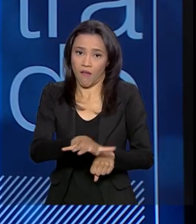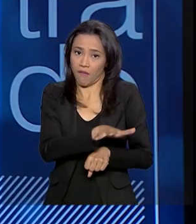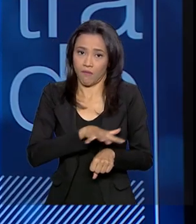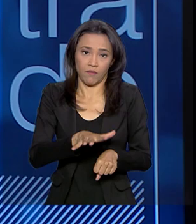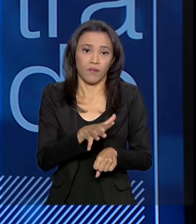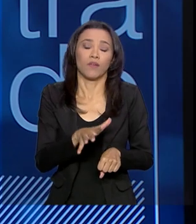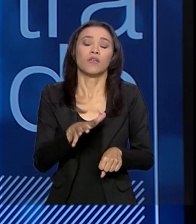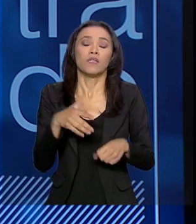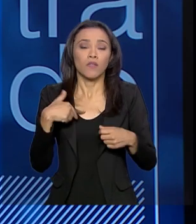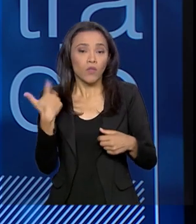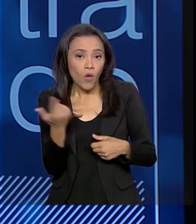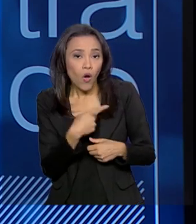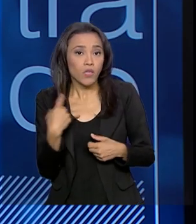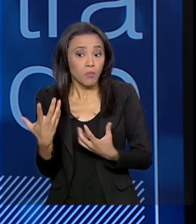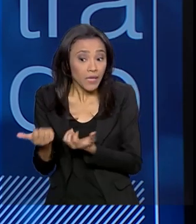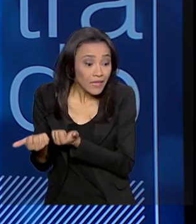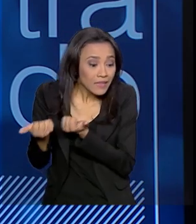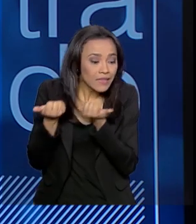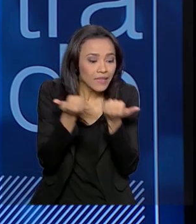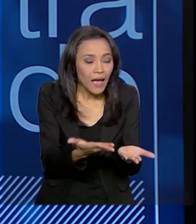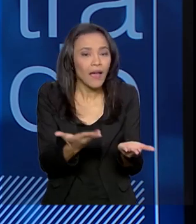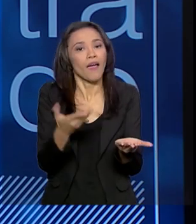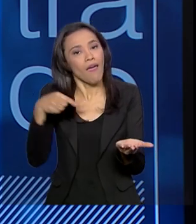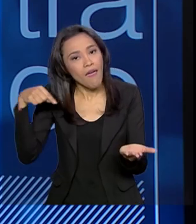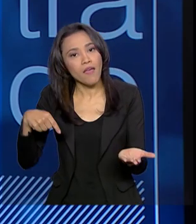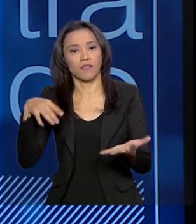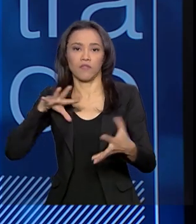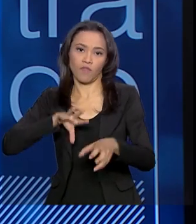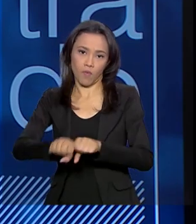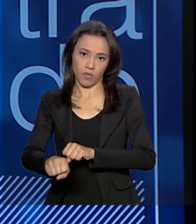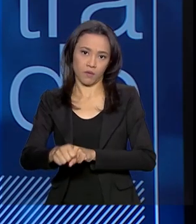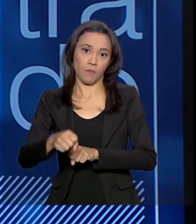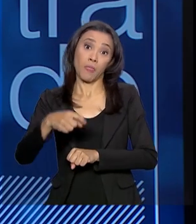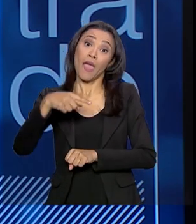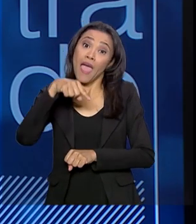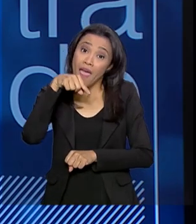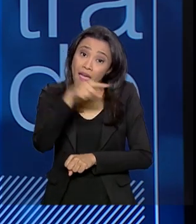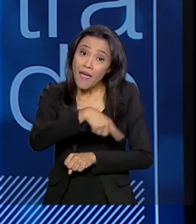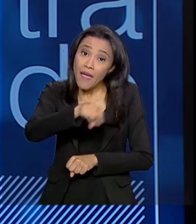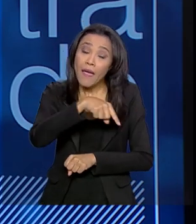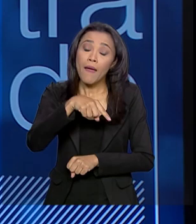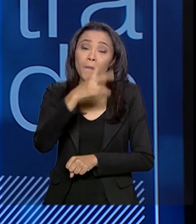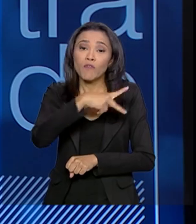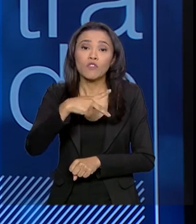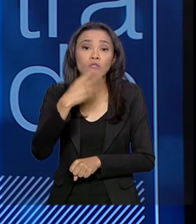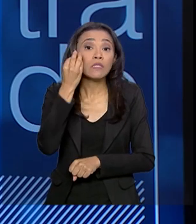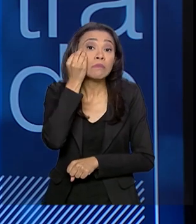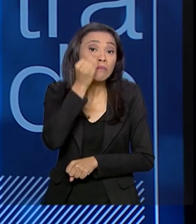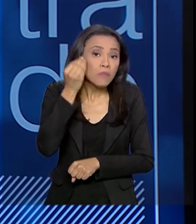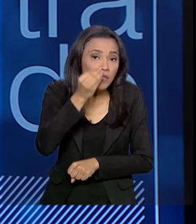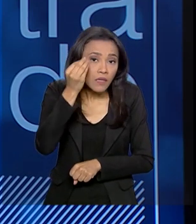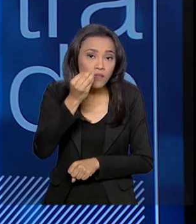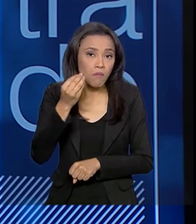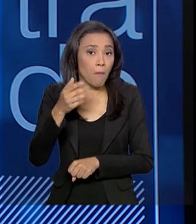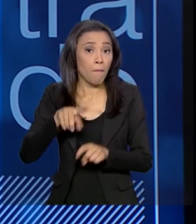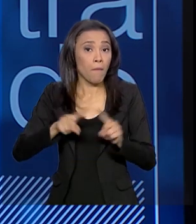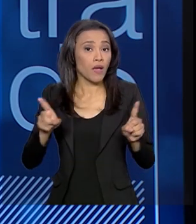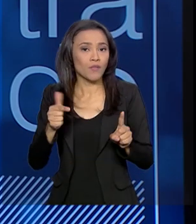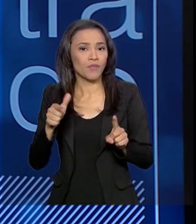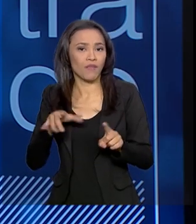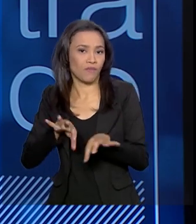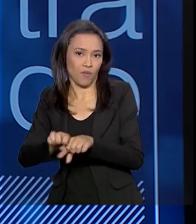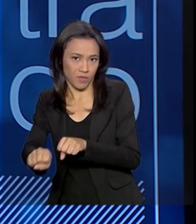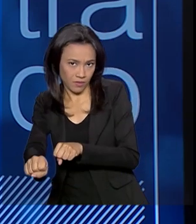realmente a formação agora com ciência 10, né? Mas são professores que atuam nesses ramos do ensino, né?